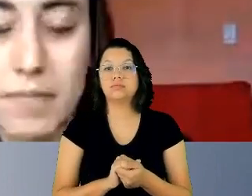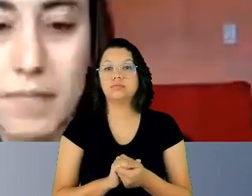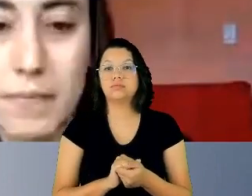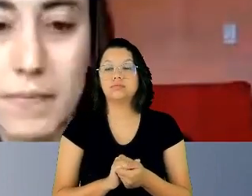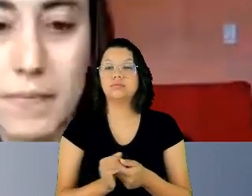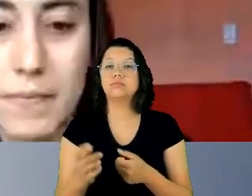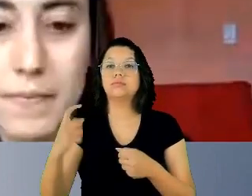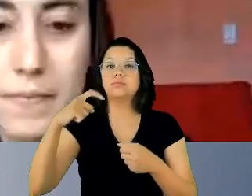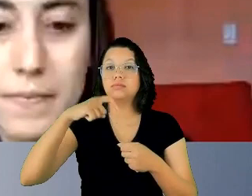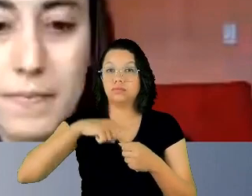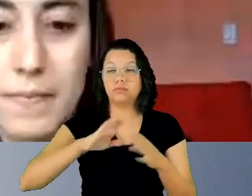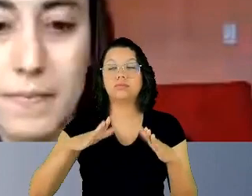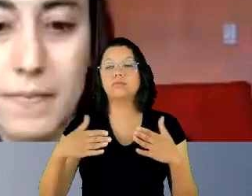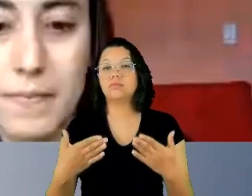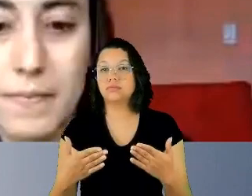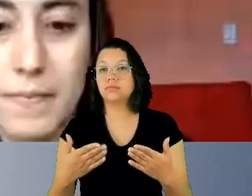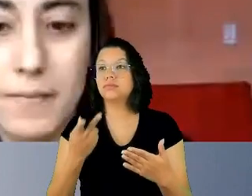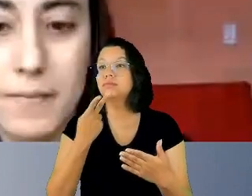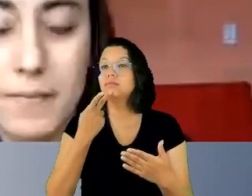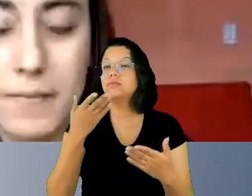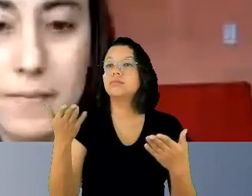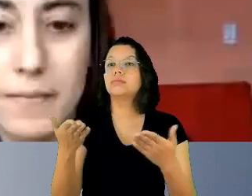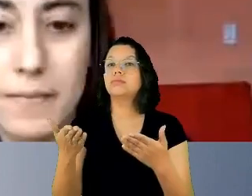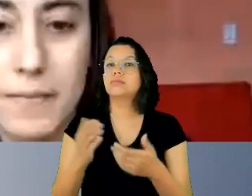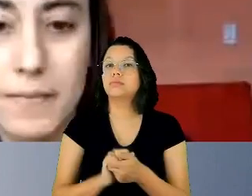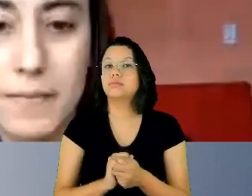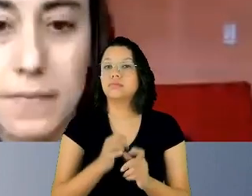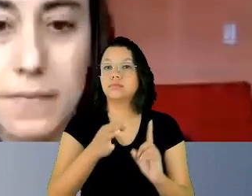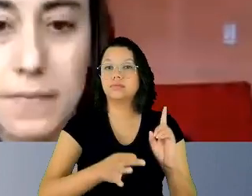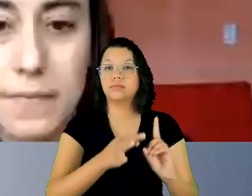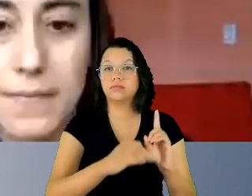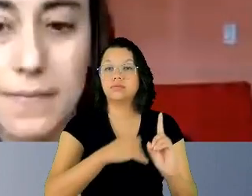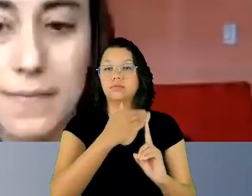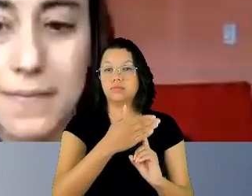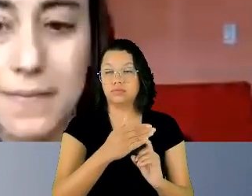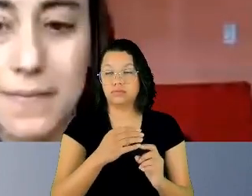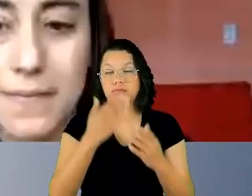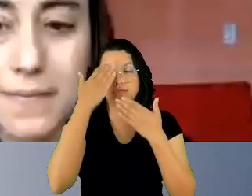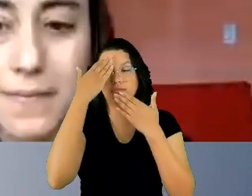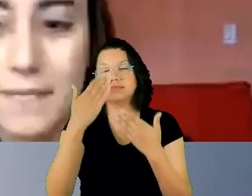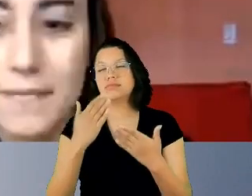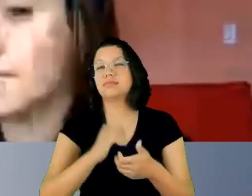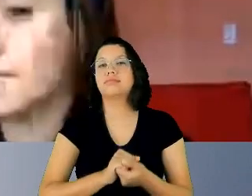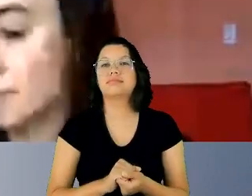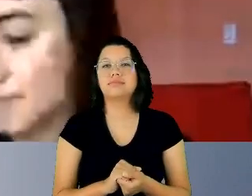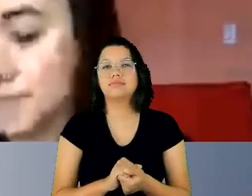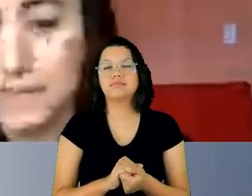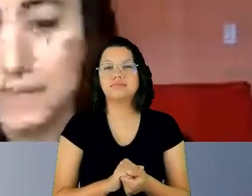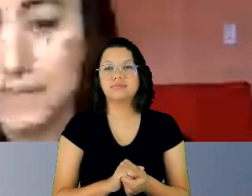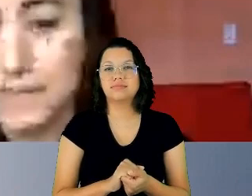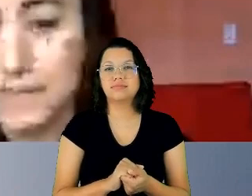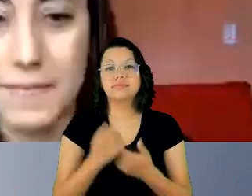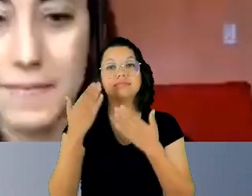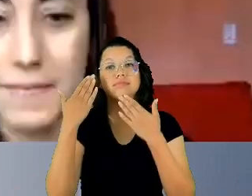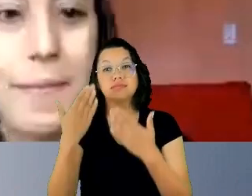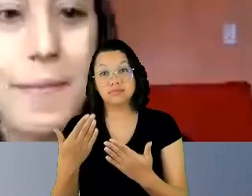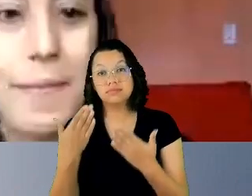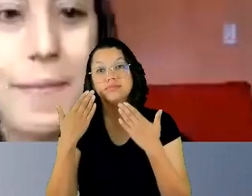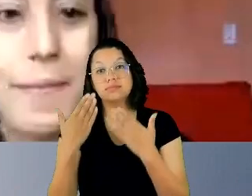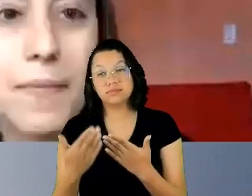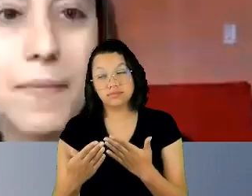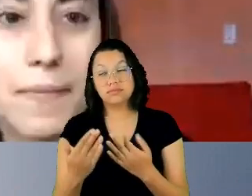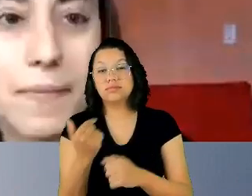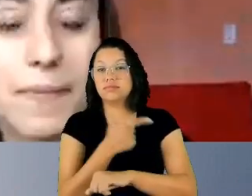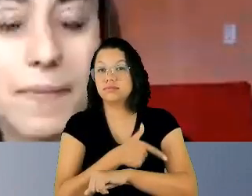volto, então, a palavra ao nosso desembargador. Muito obrigada. Muito obrigado, desembargadora Terezinha, muito obrigado pelas suas gentis